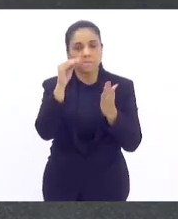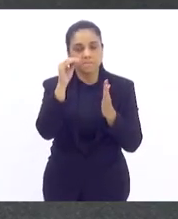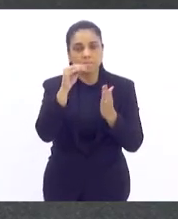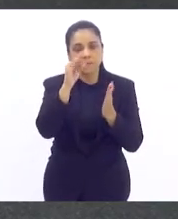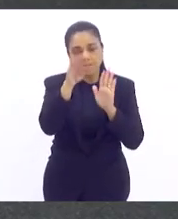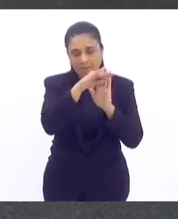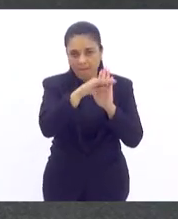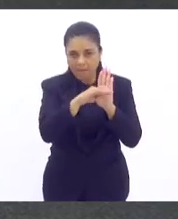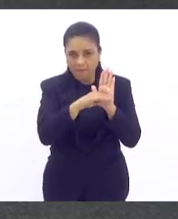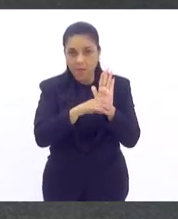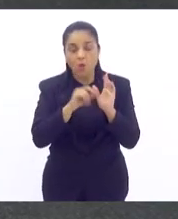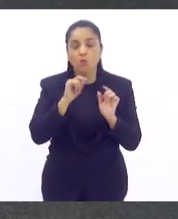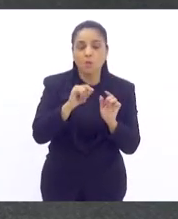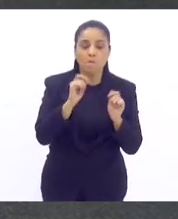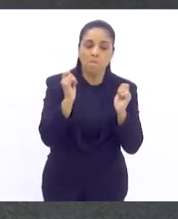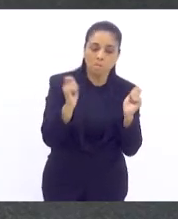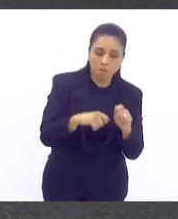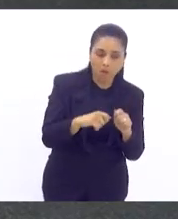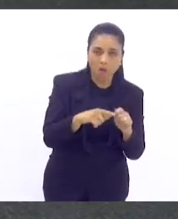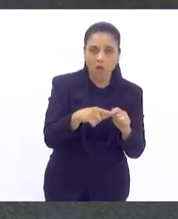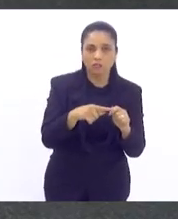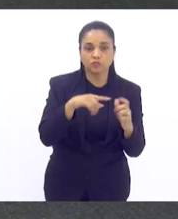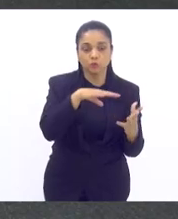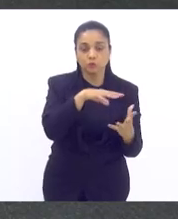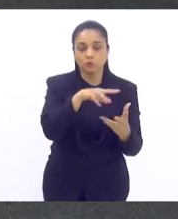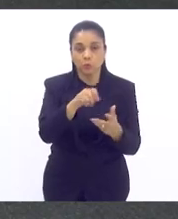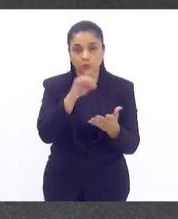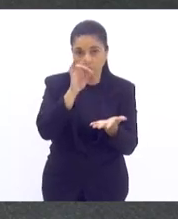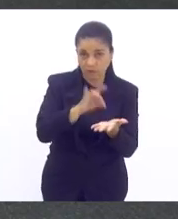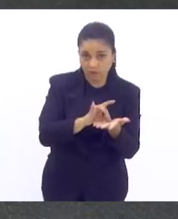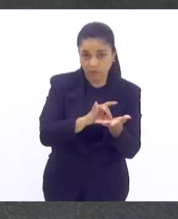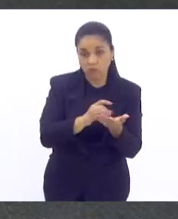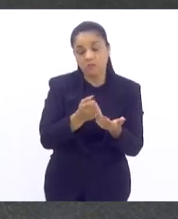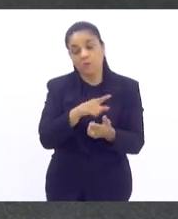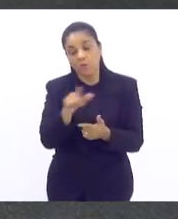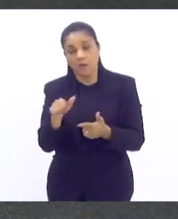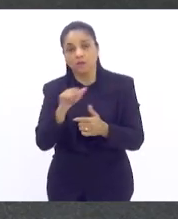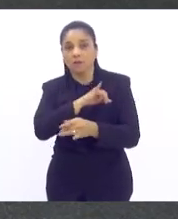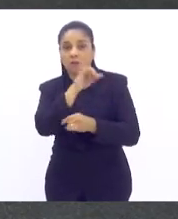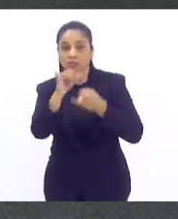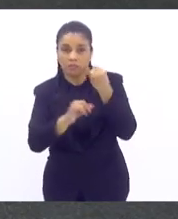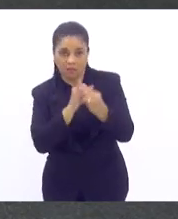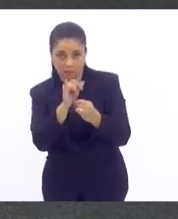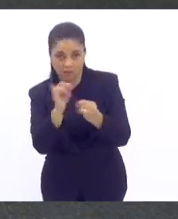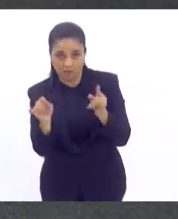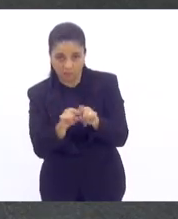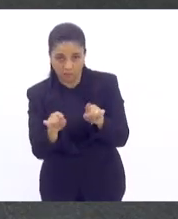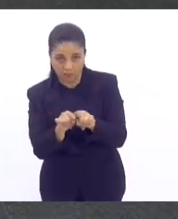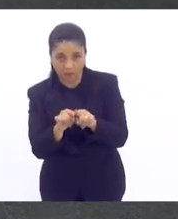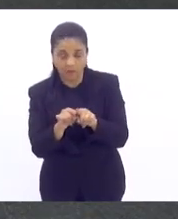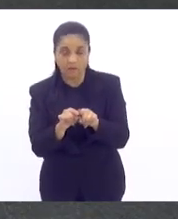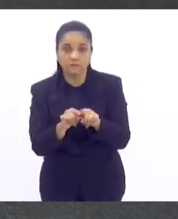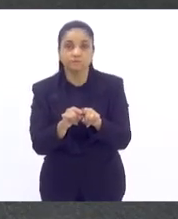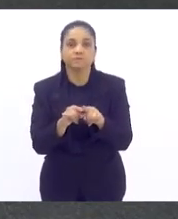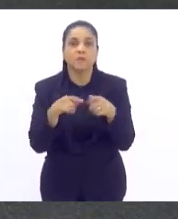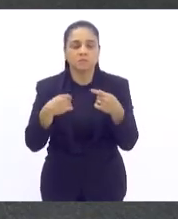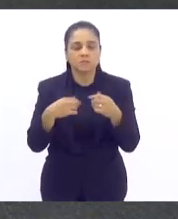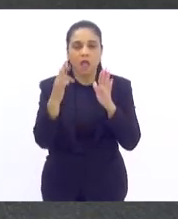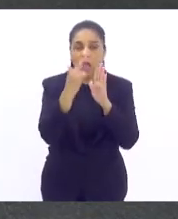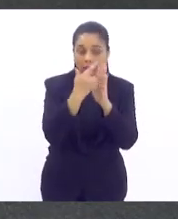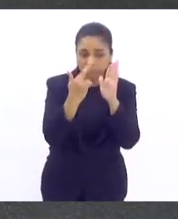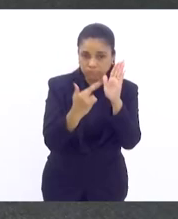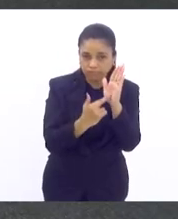não pode ser feito no mundo real, não pode ser feito também no mundo virtual. É preciso regulamentar essas